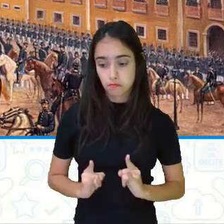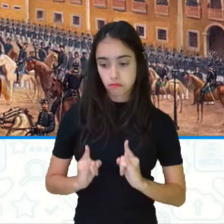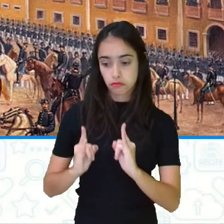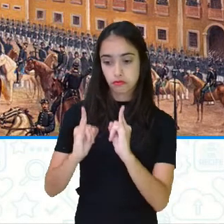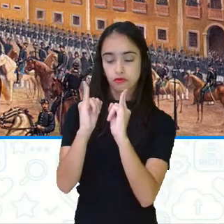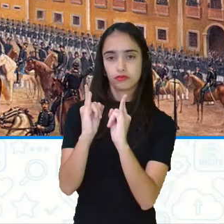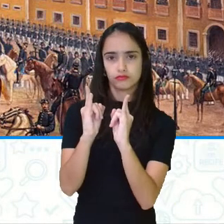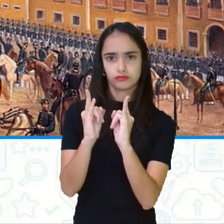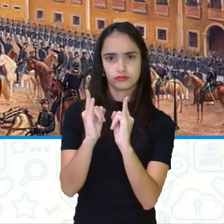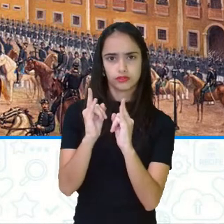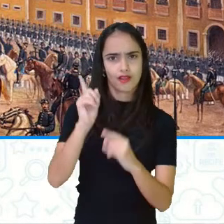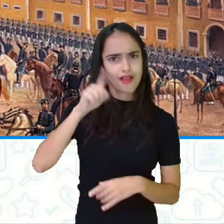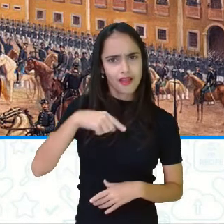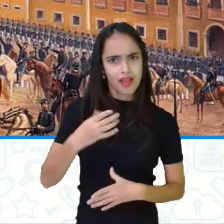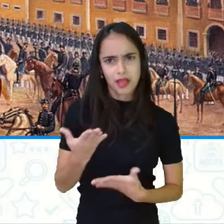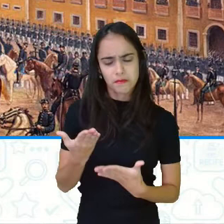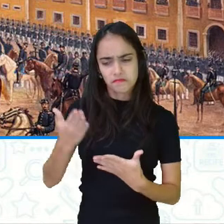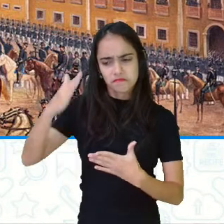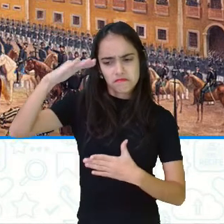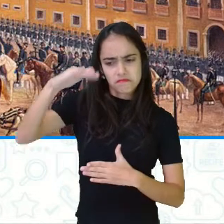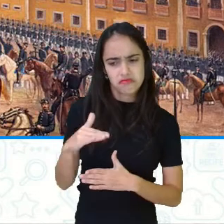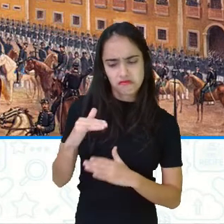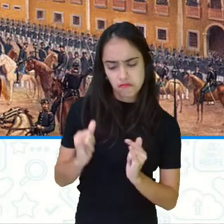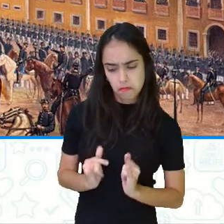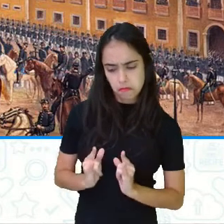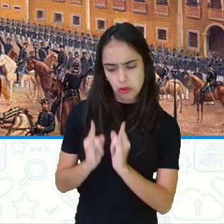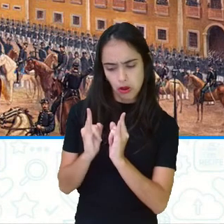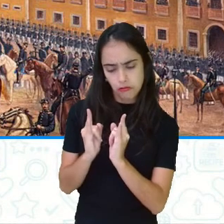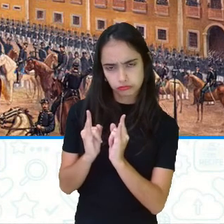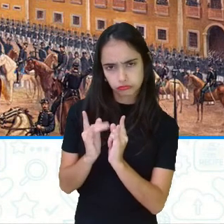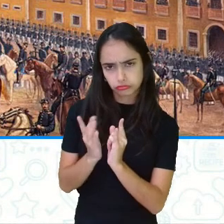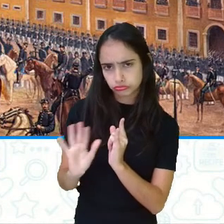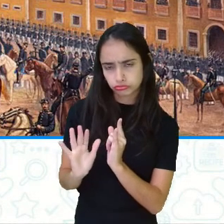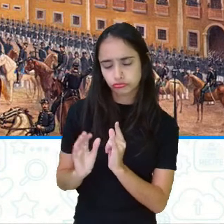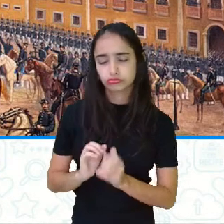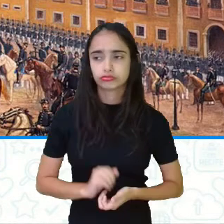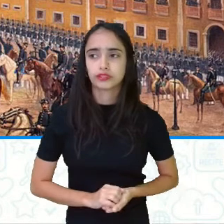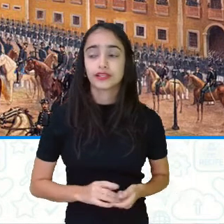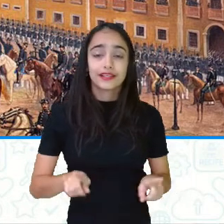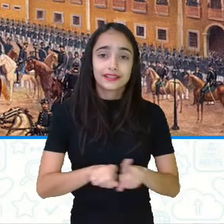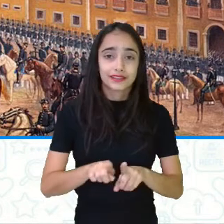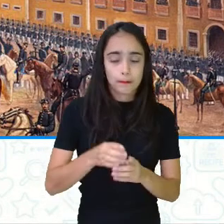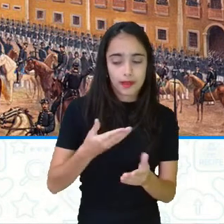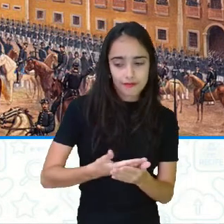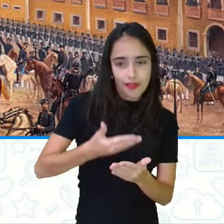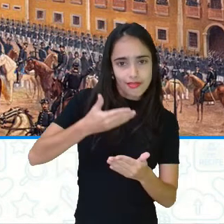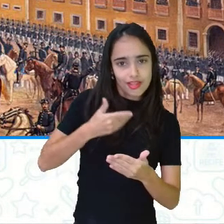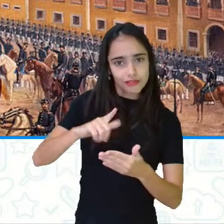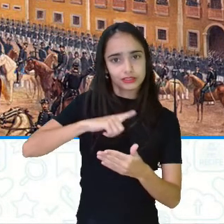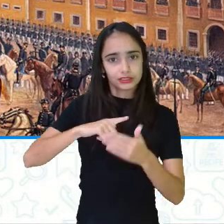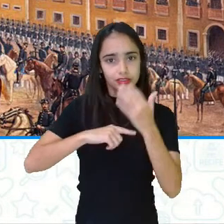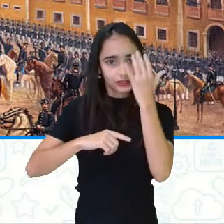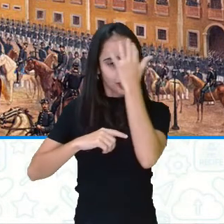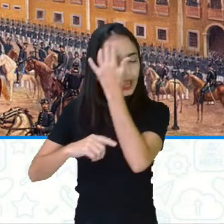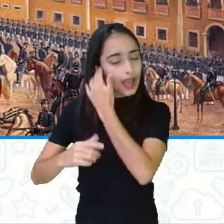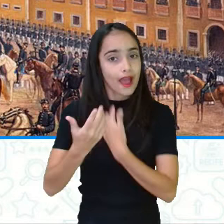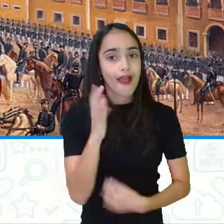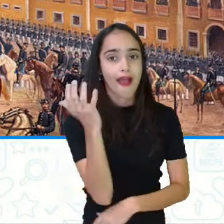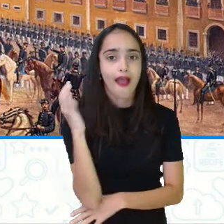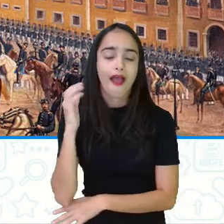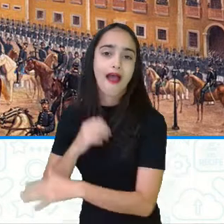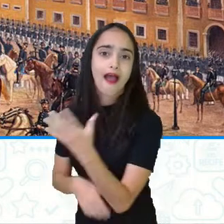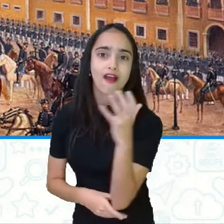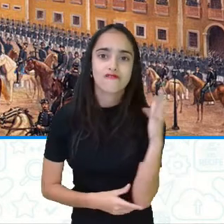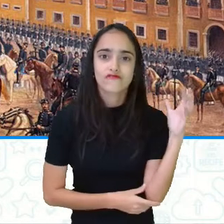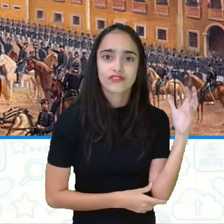redor da praça, são prédios baixos. Aqui também, a parte de trás, tem muita vegetação verde. Olha